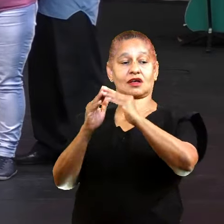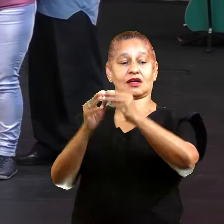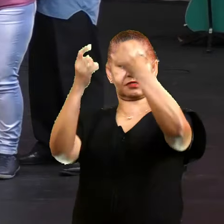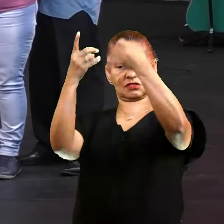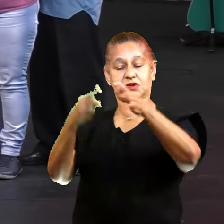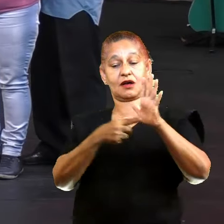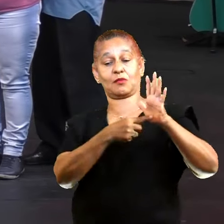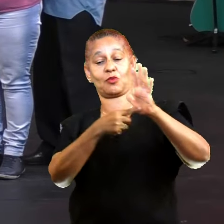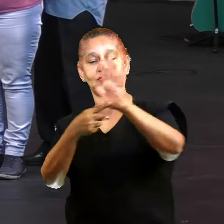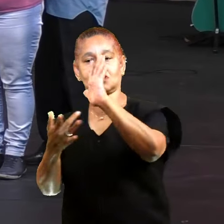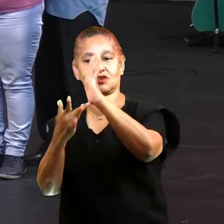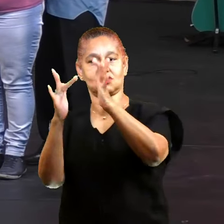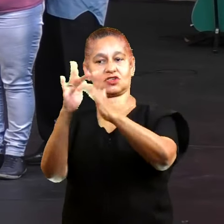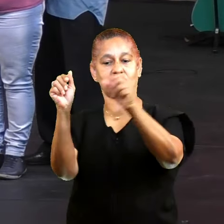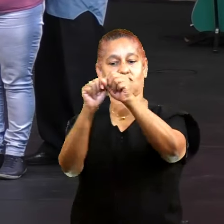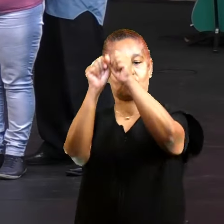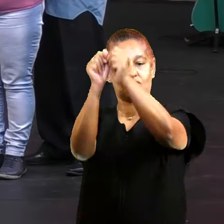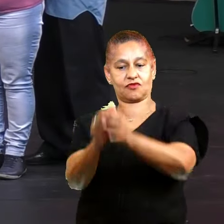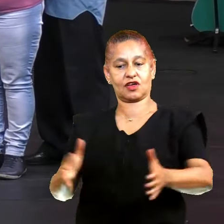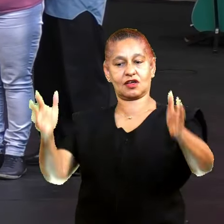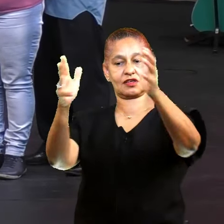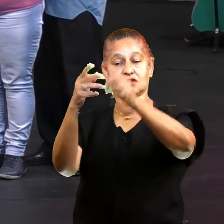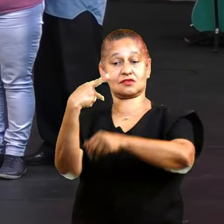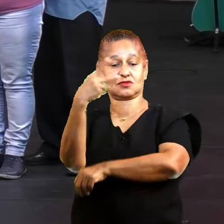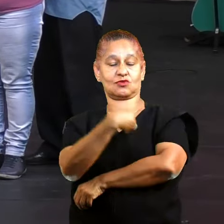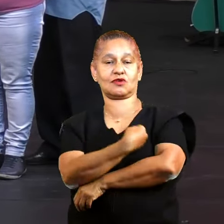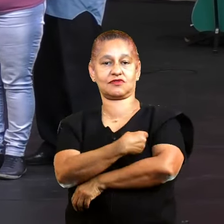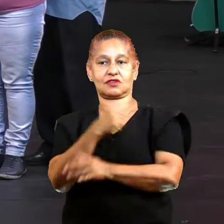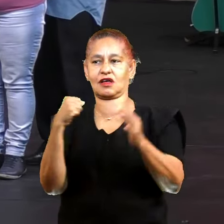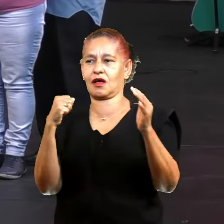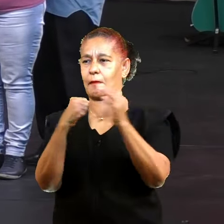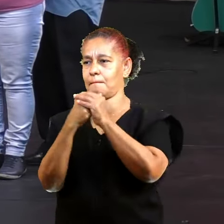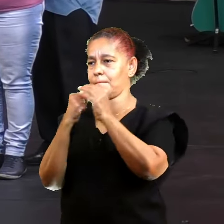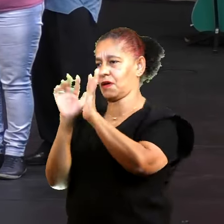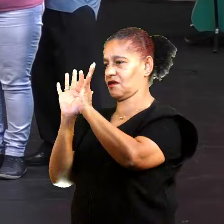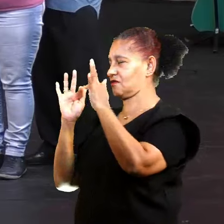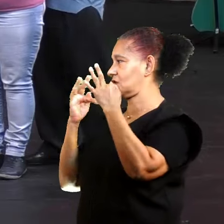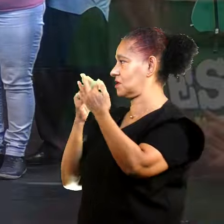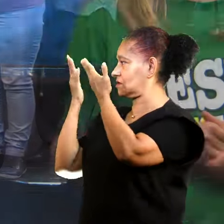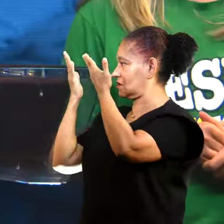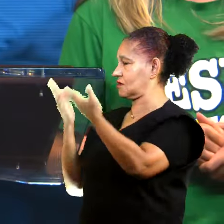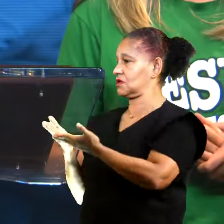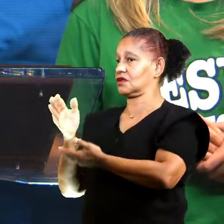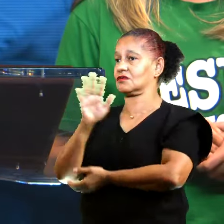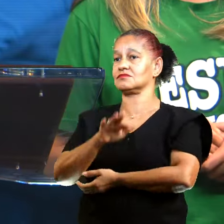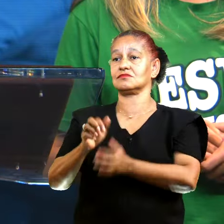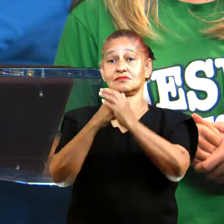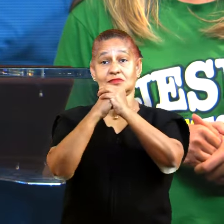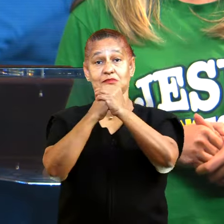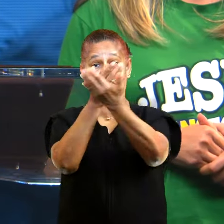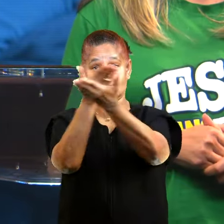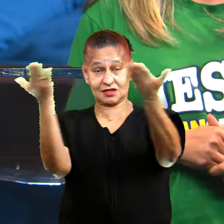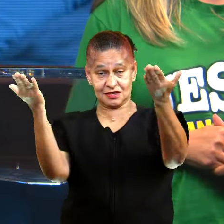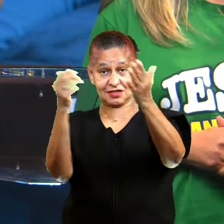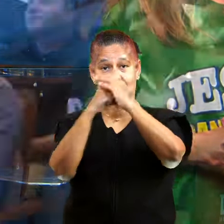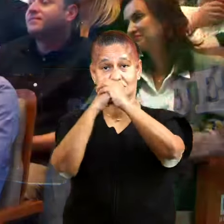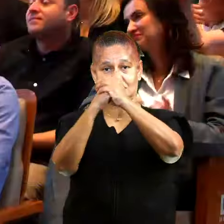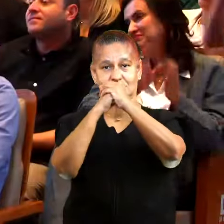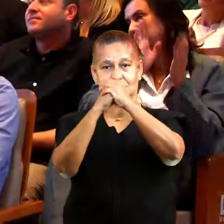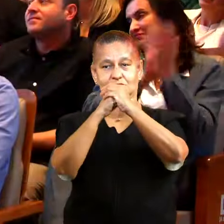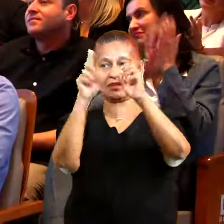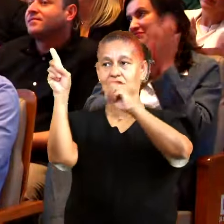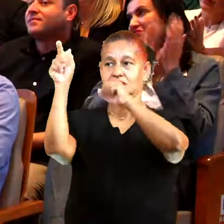Jesus fez na tua vida. Amém, família? Vocês são família para a gente. Amém, igreja? Deus